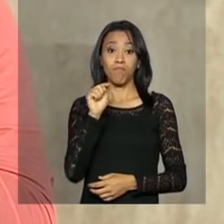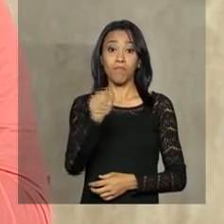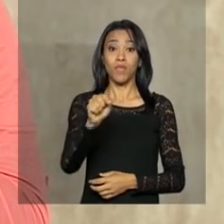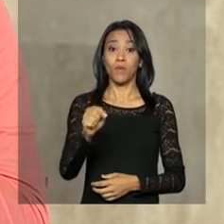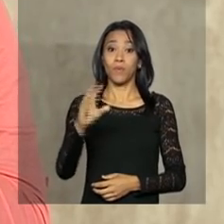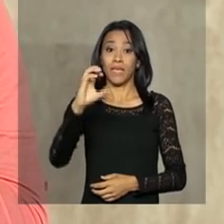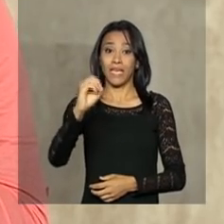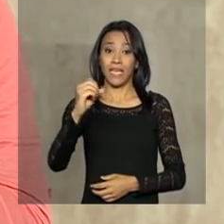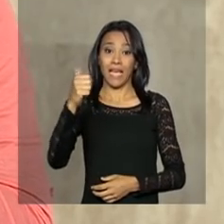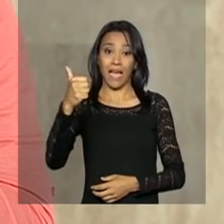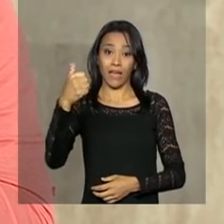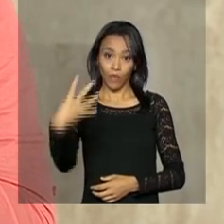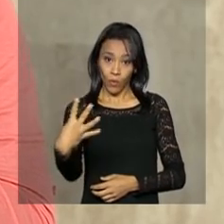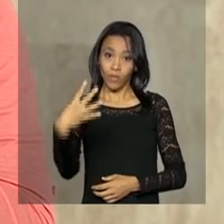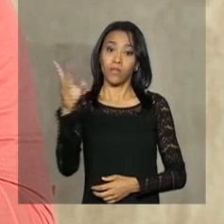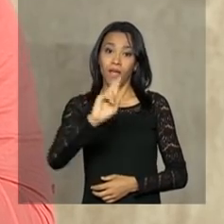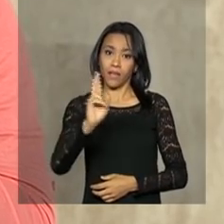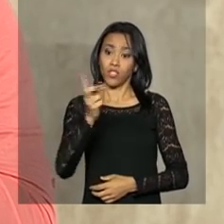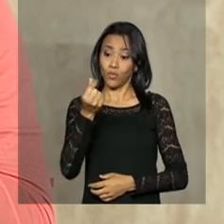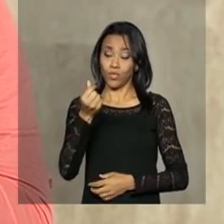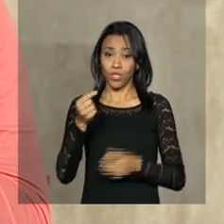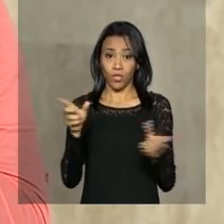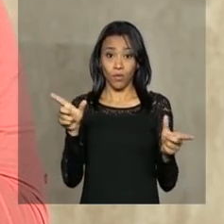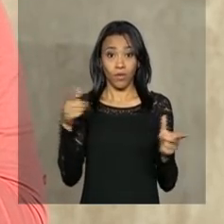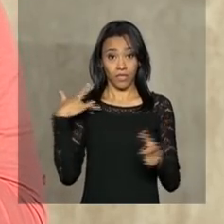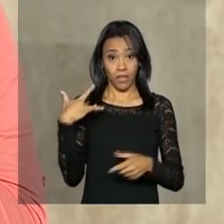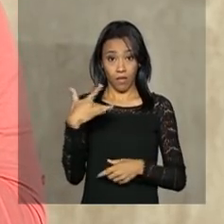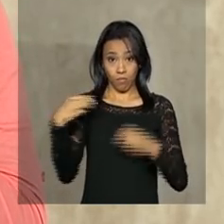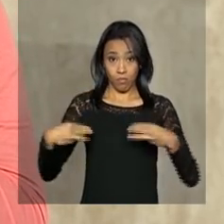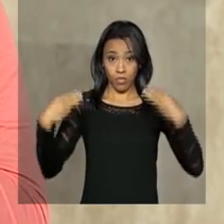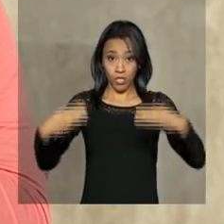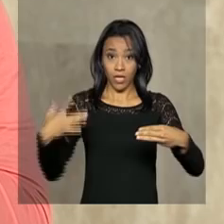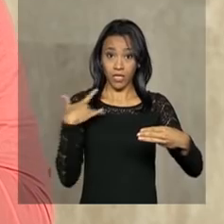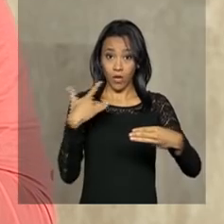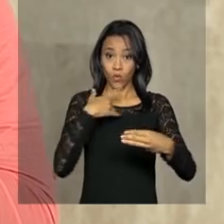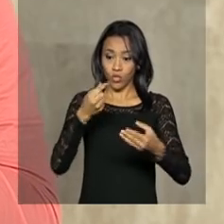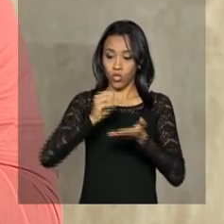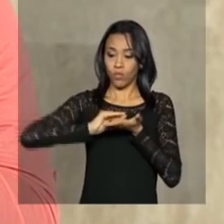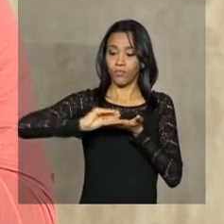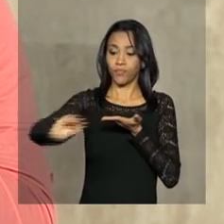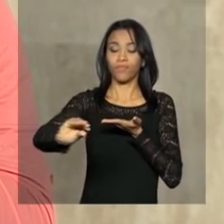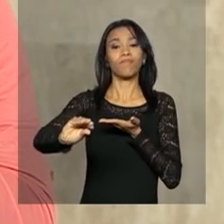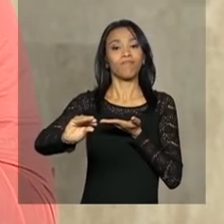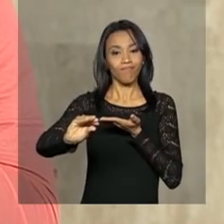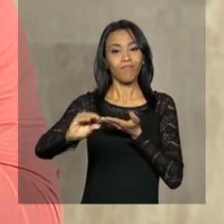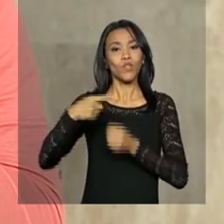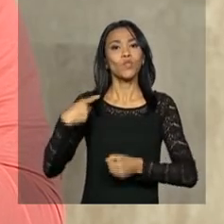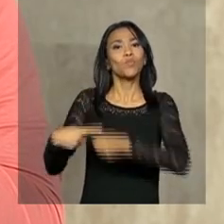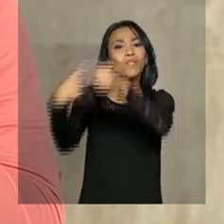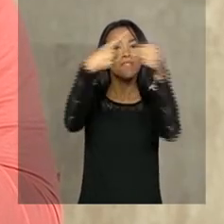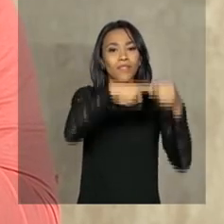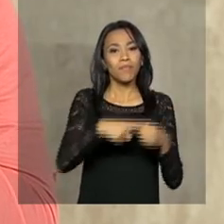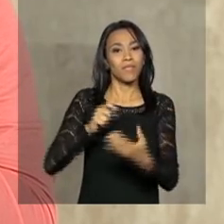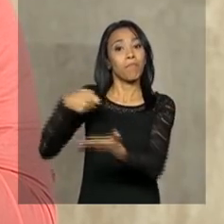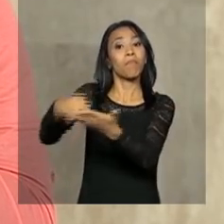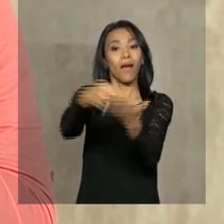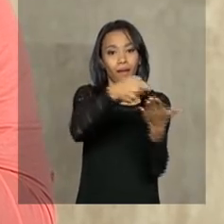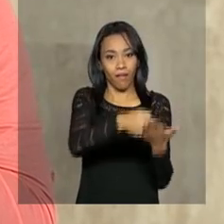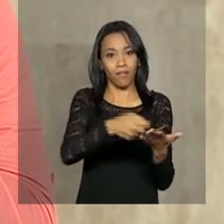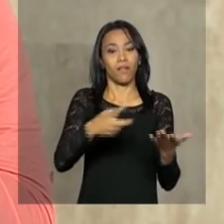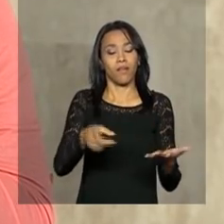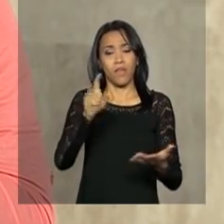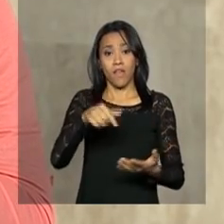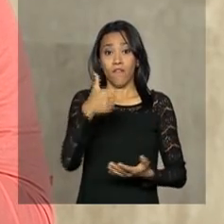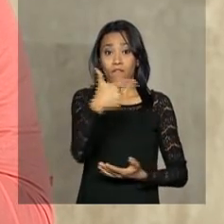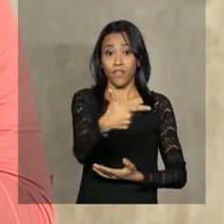Esse valor é transferido pelo Ministério da Saúde aos municípios que pagam os funcionários. Até agora, quase 28